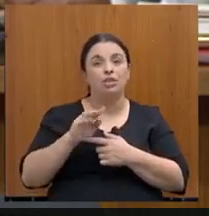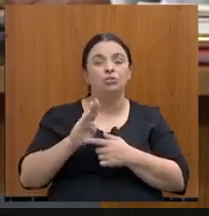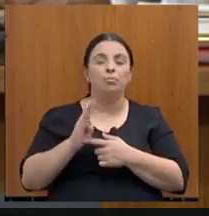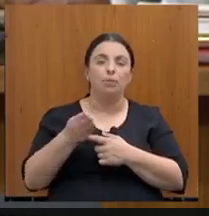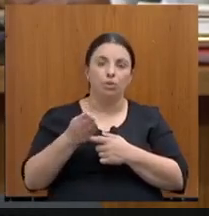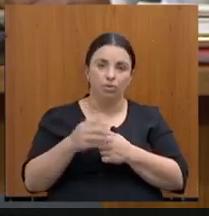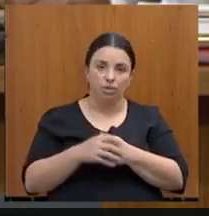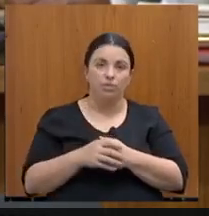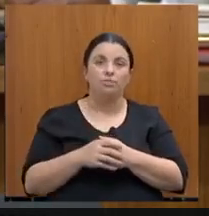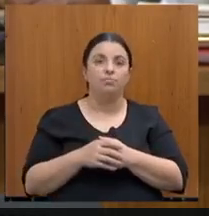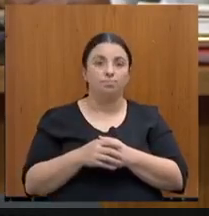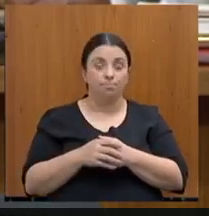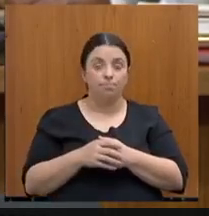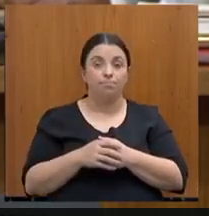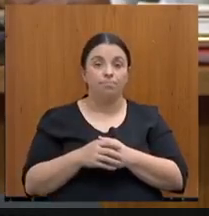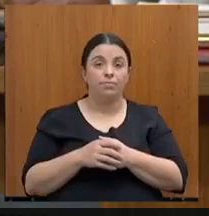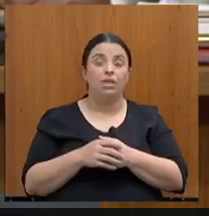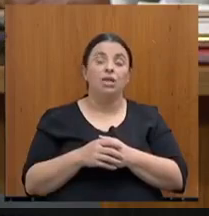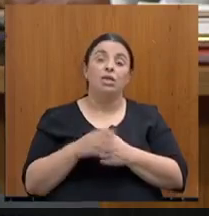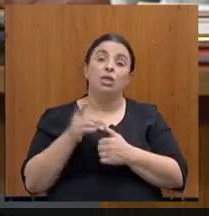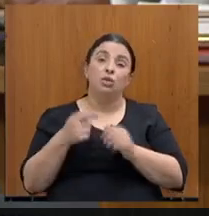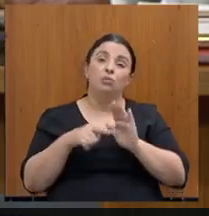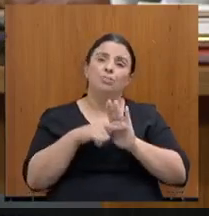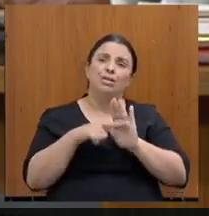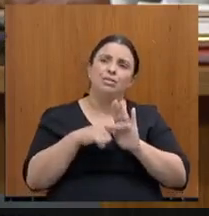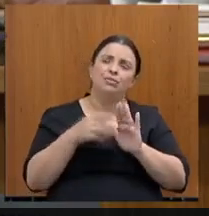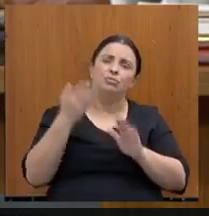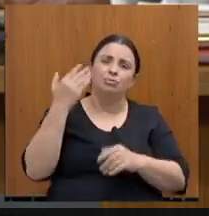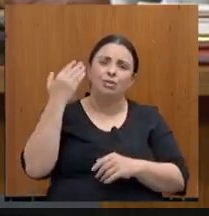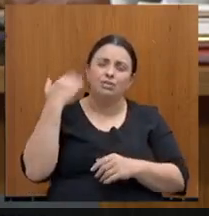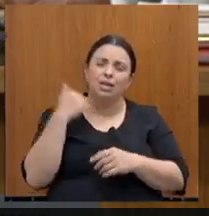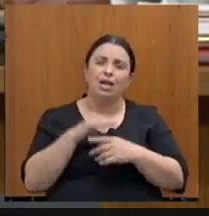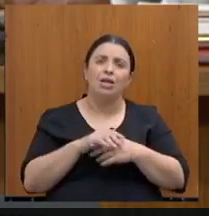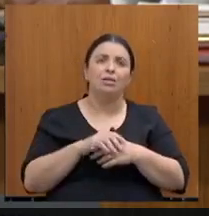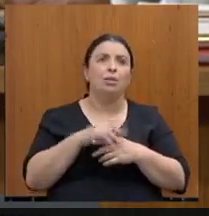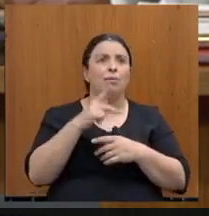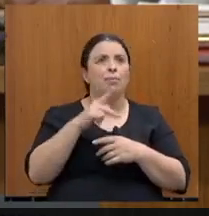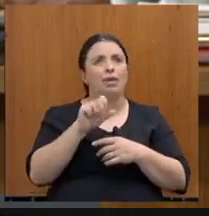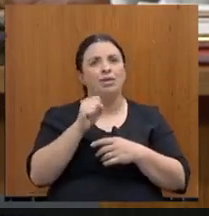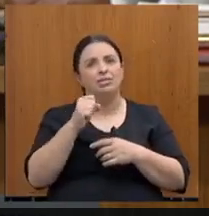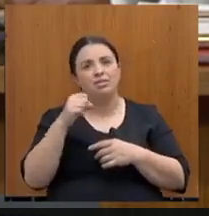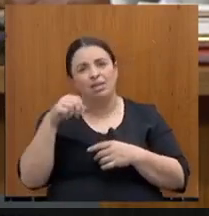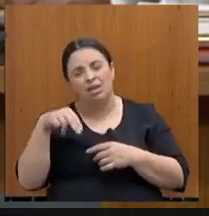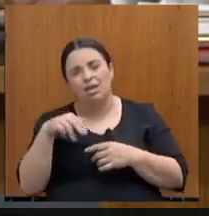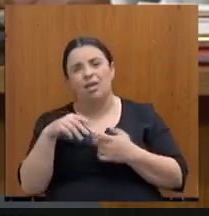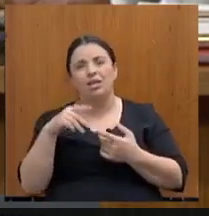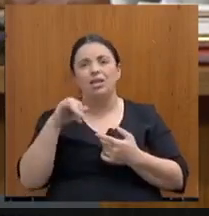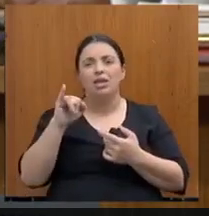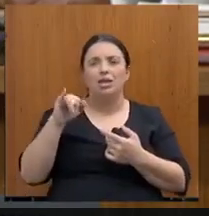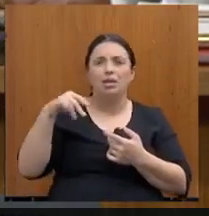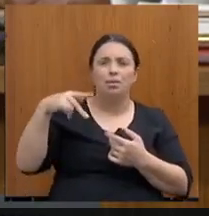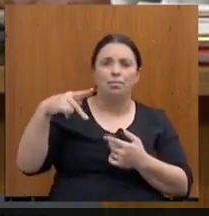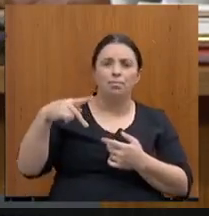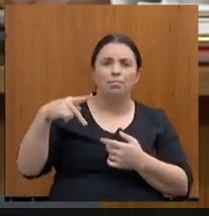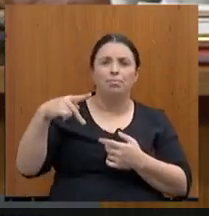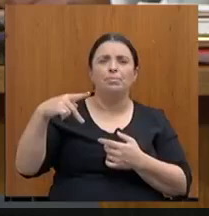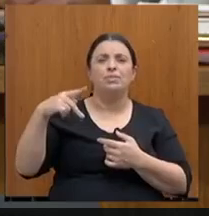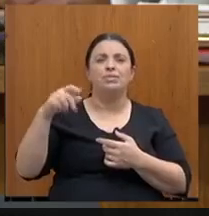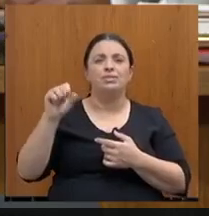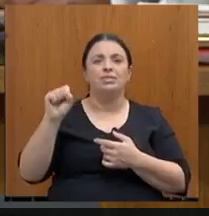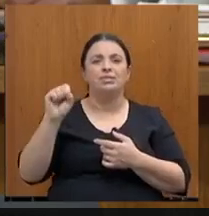outros passivos anteriores, consignado, IPSM, IPSENG, isso tudo também, isso já foi equacionado em